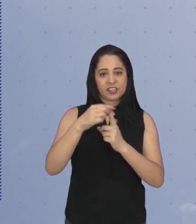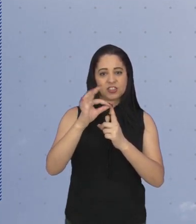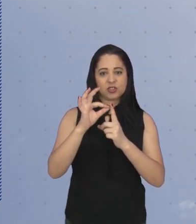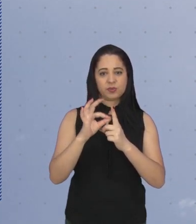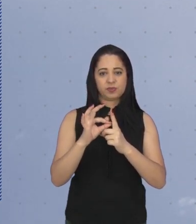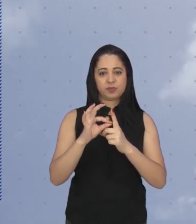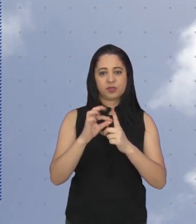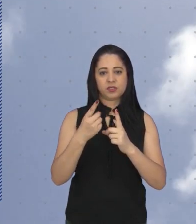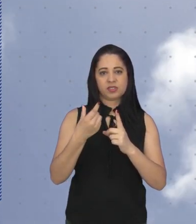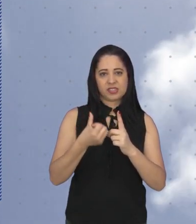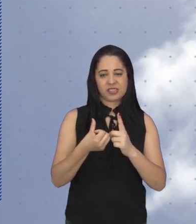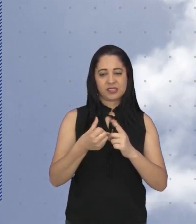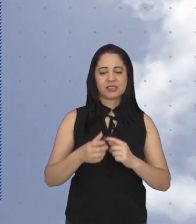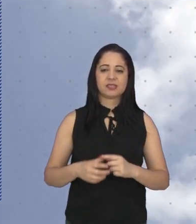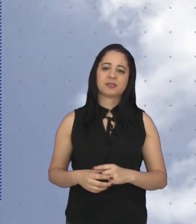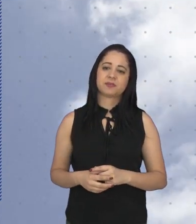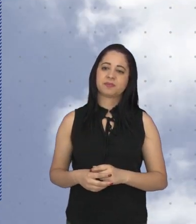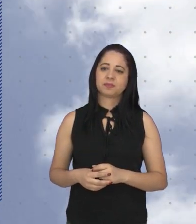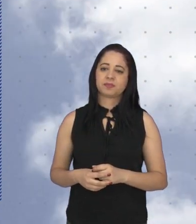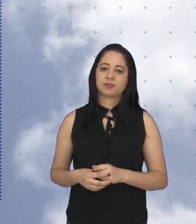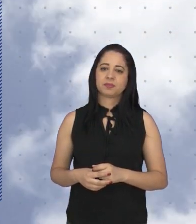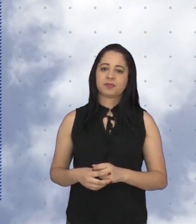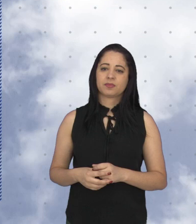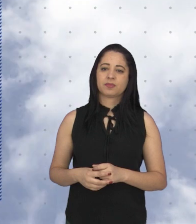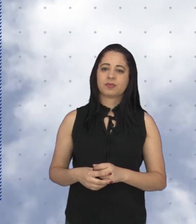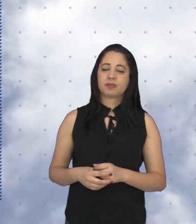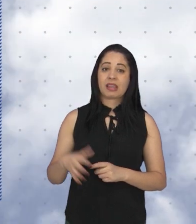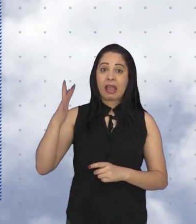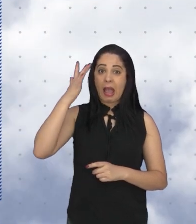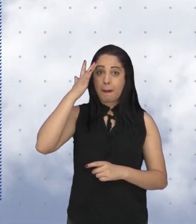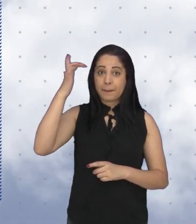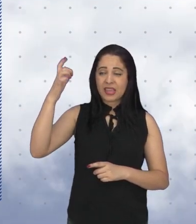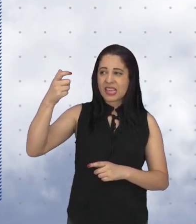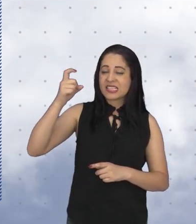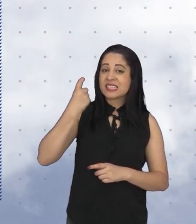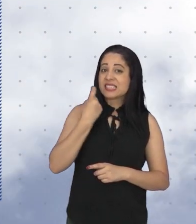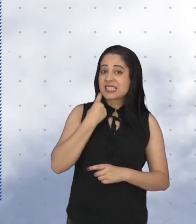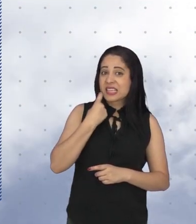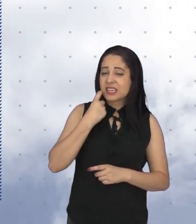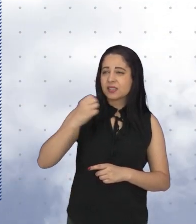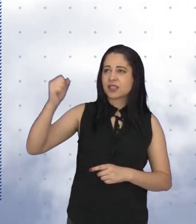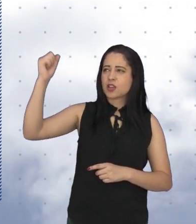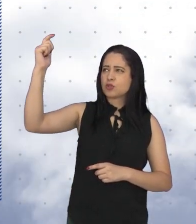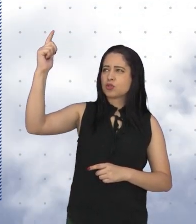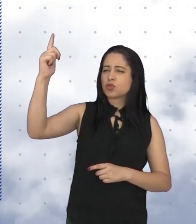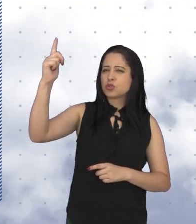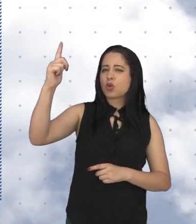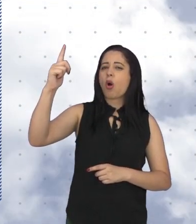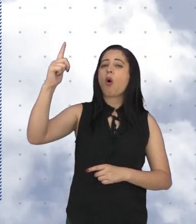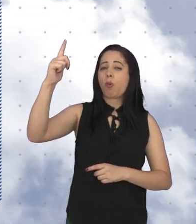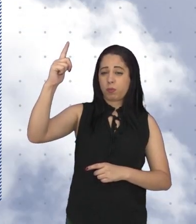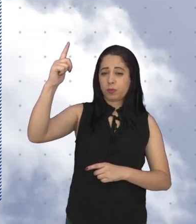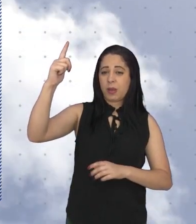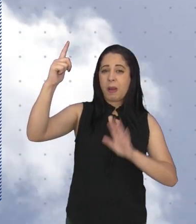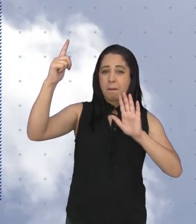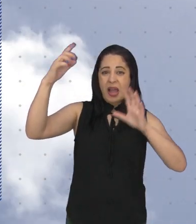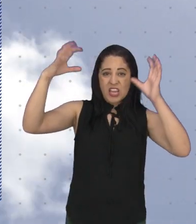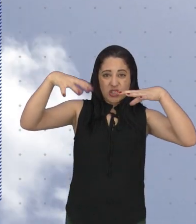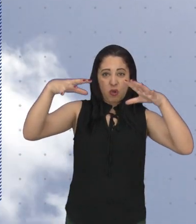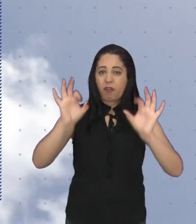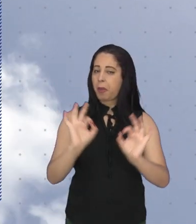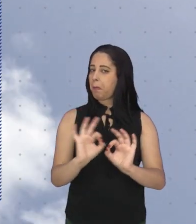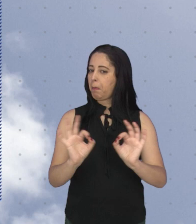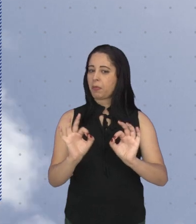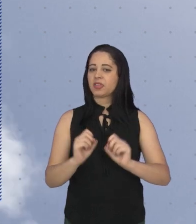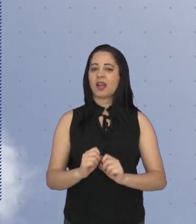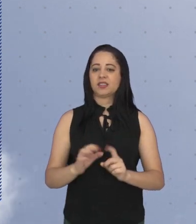27 graus e a mínima 16 graus. Amanhã, sexta-feira, o dia também será de sol, mas não deve